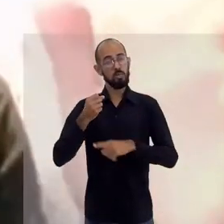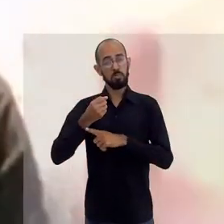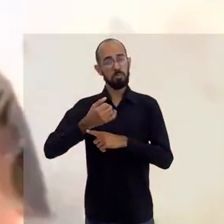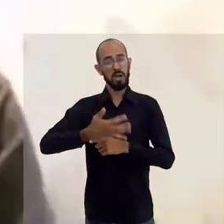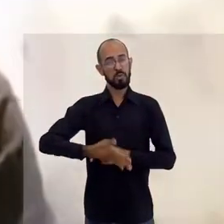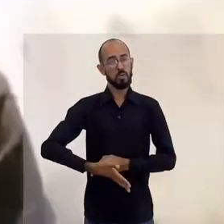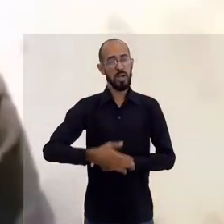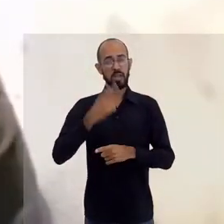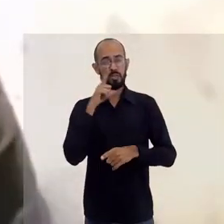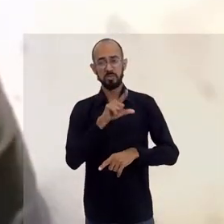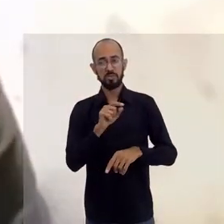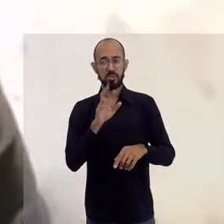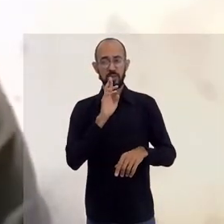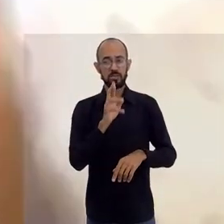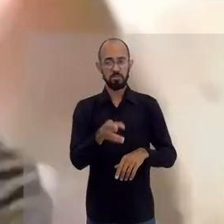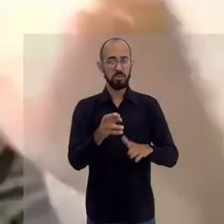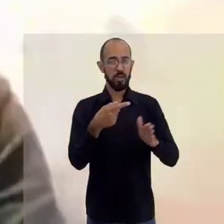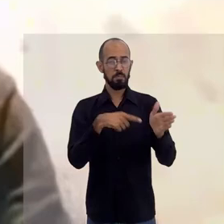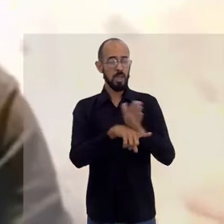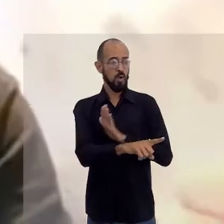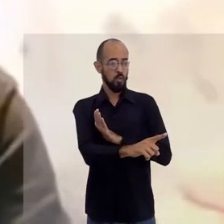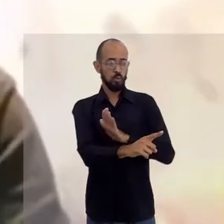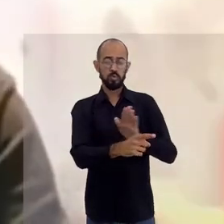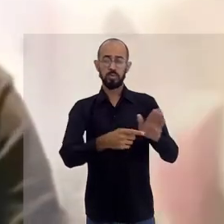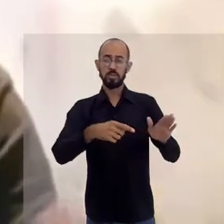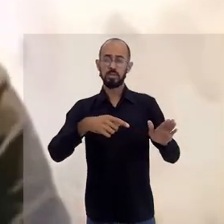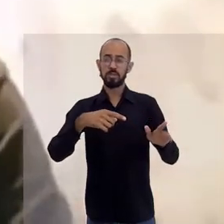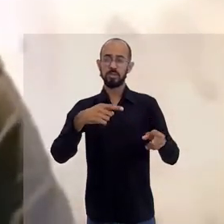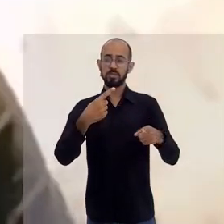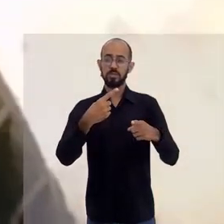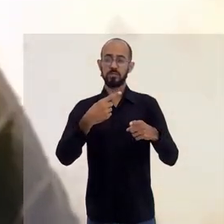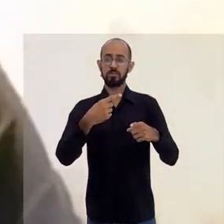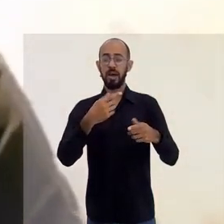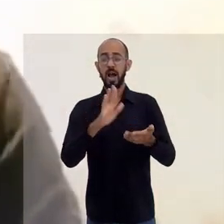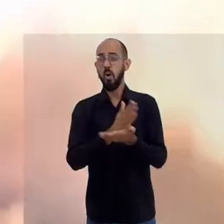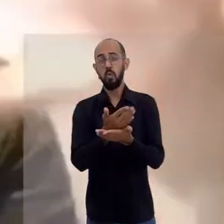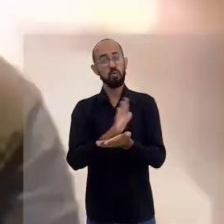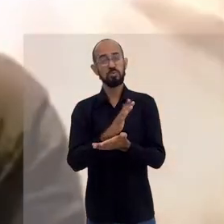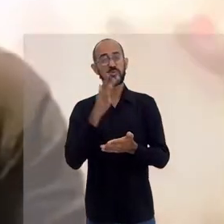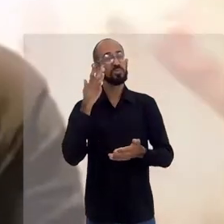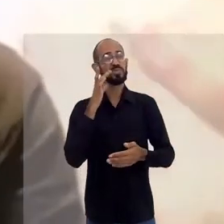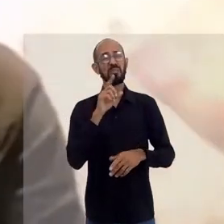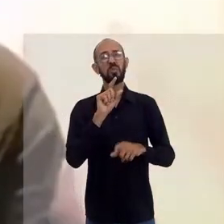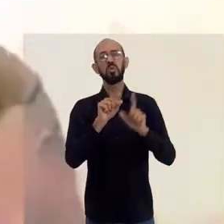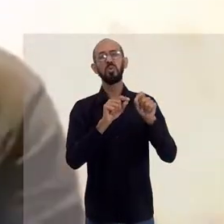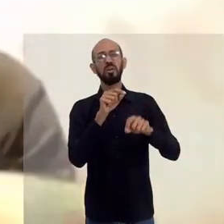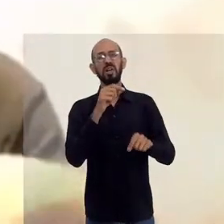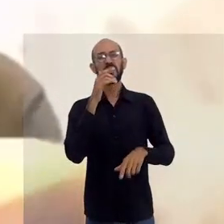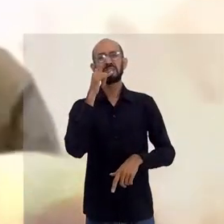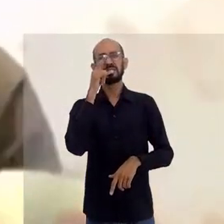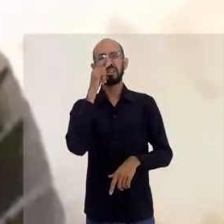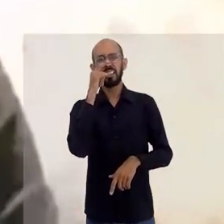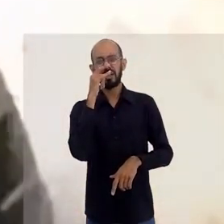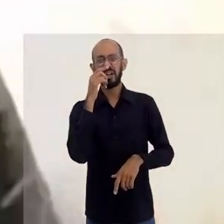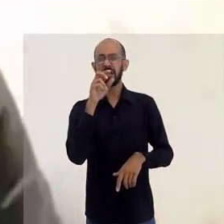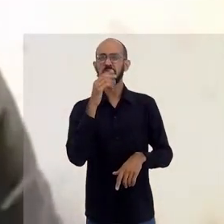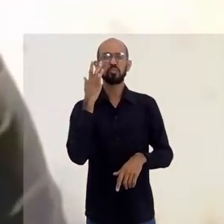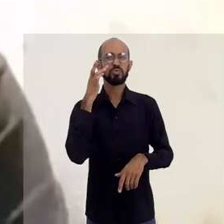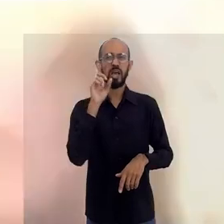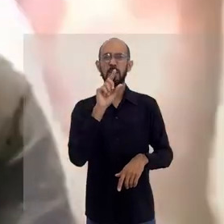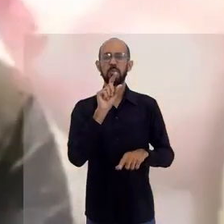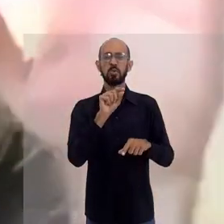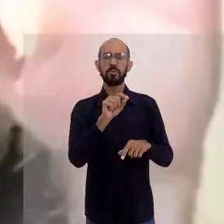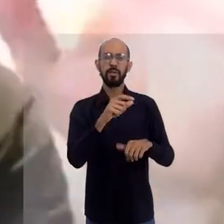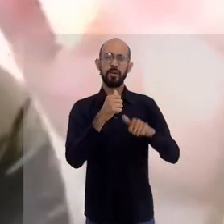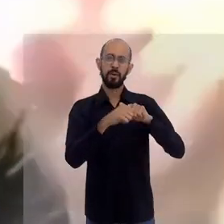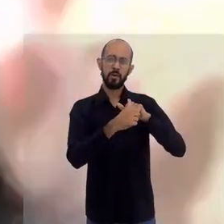às madrugadas, respondendo as perguntas, ajudando as pessoas que não sabem nem o que é Instagram, não sabem o que é bio, não sabem o que é código